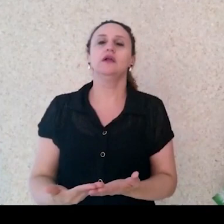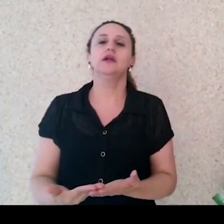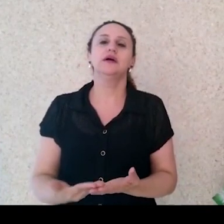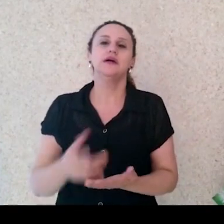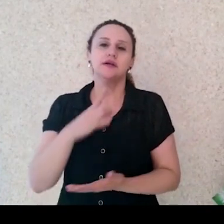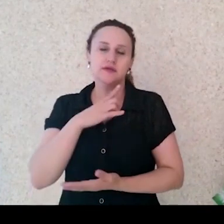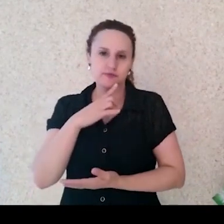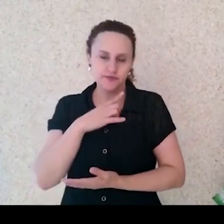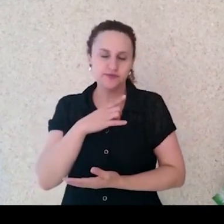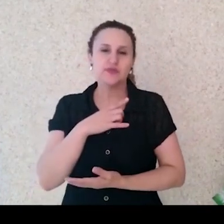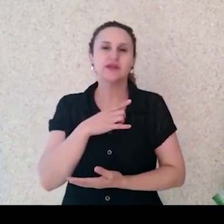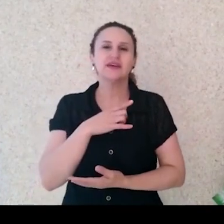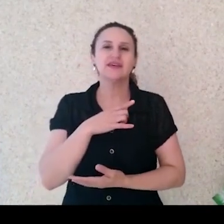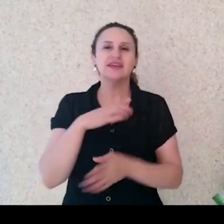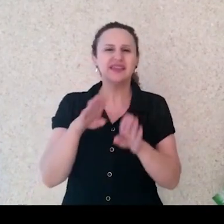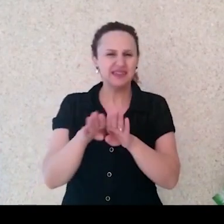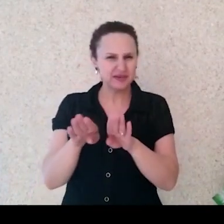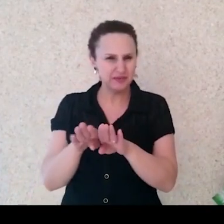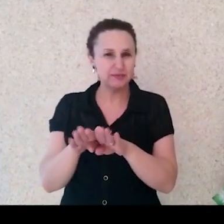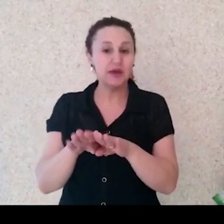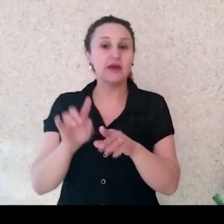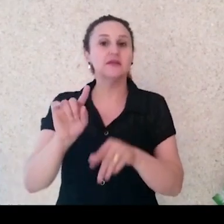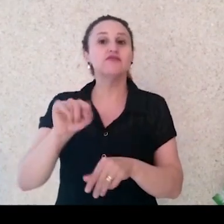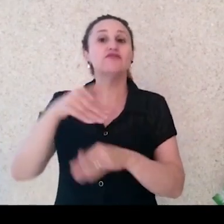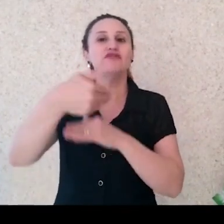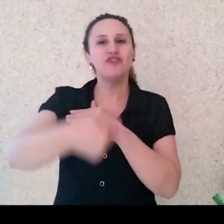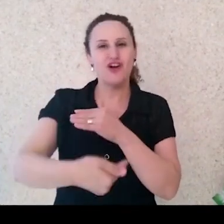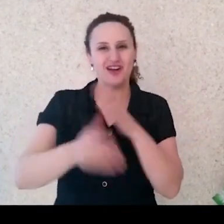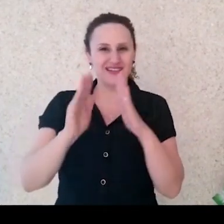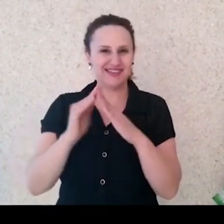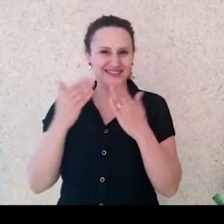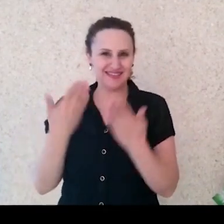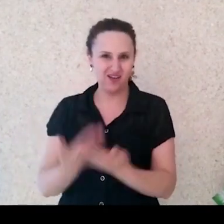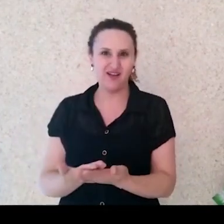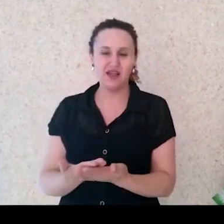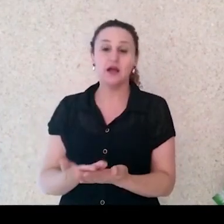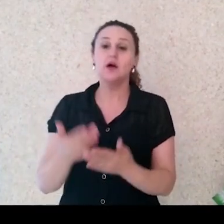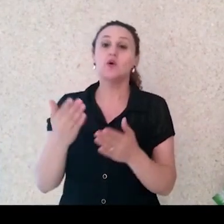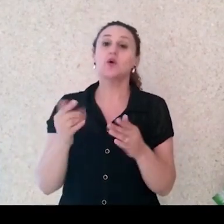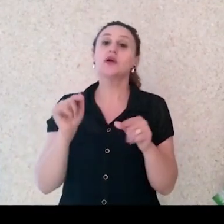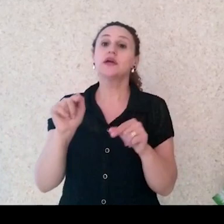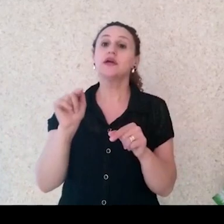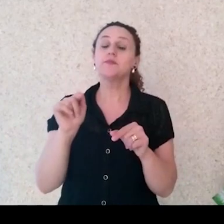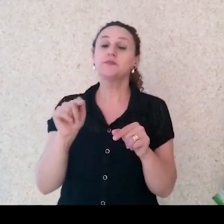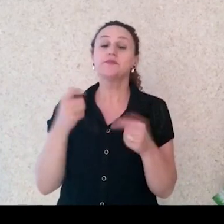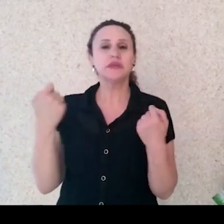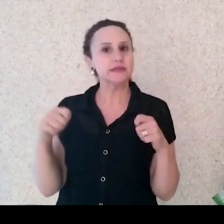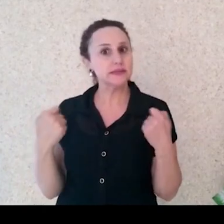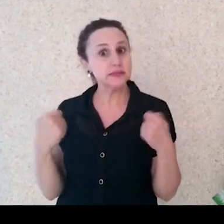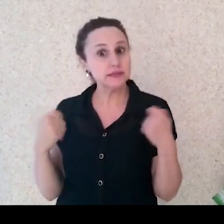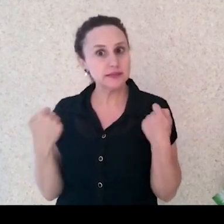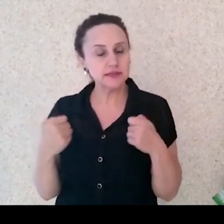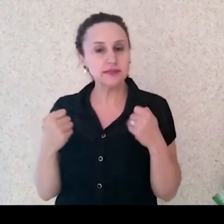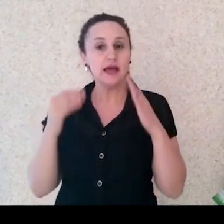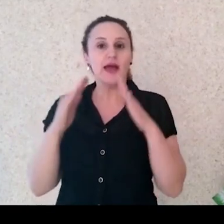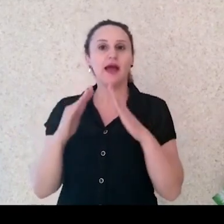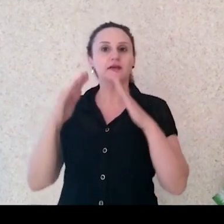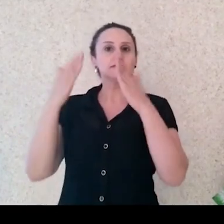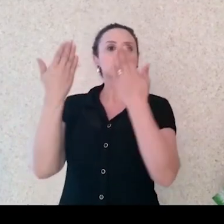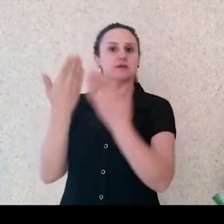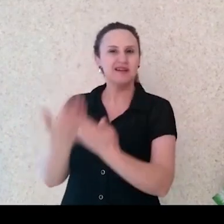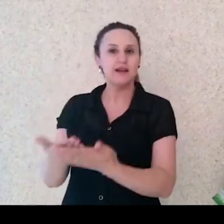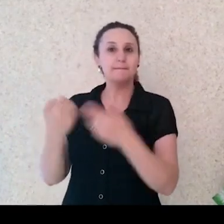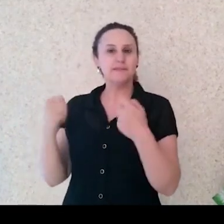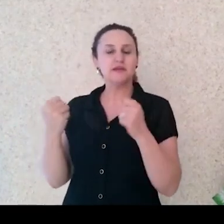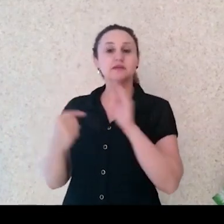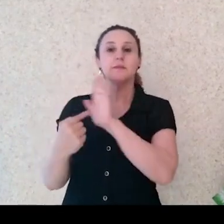contam são aquelas que ocorrem fora e depois da escola. Ou seja, o que está sendo colocado é que a escola precisa dar